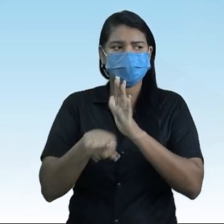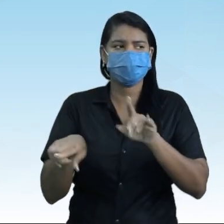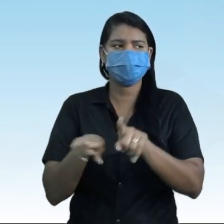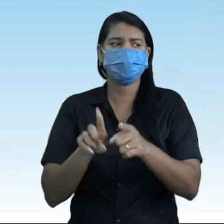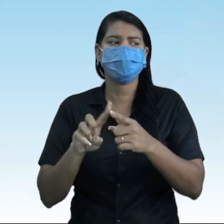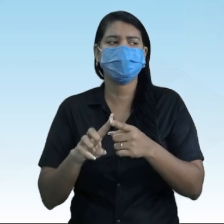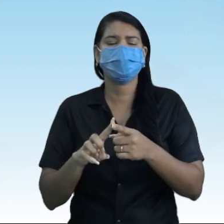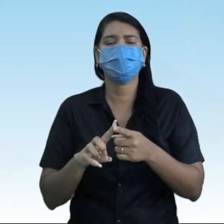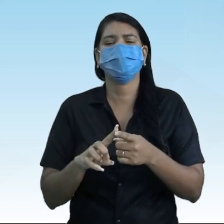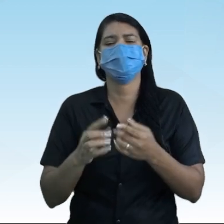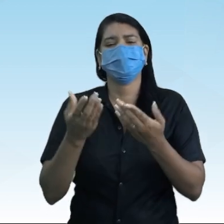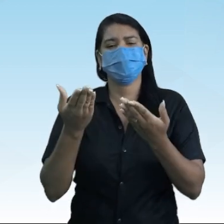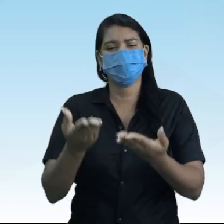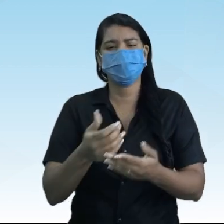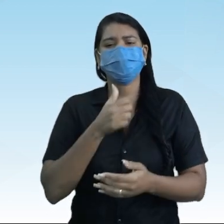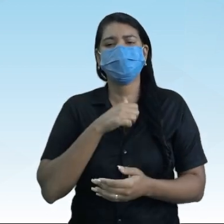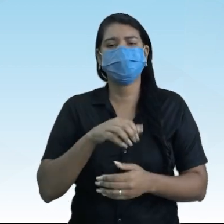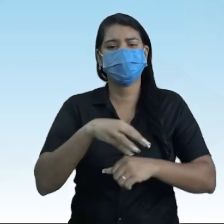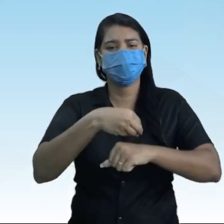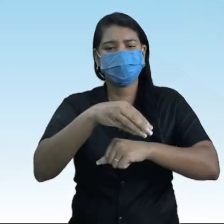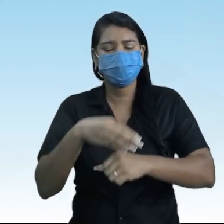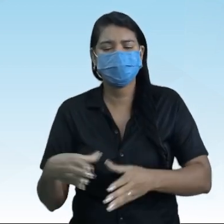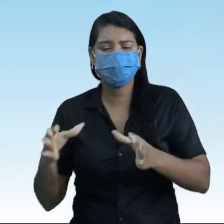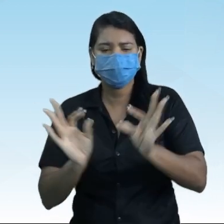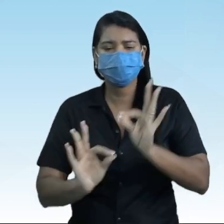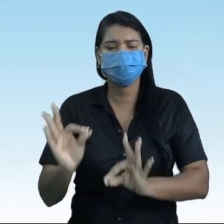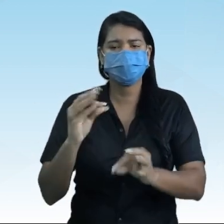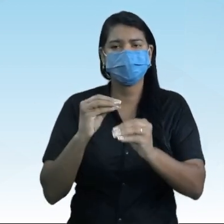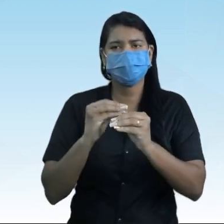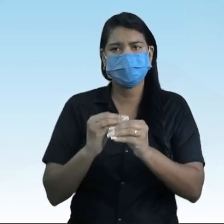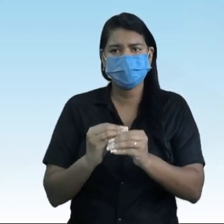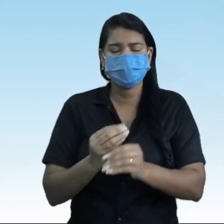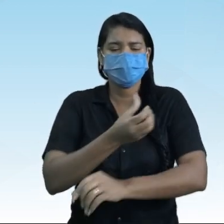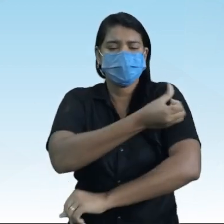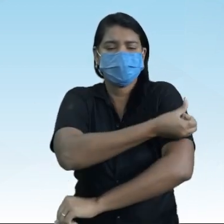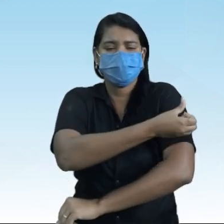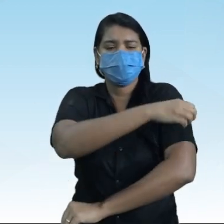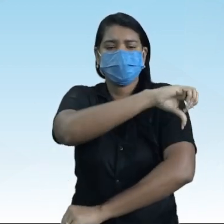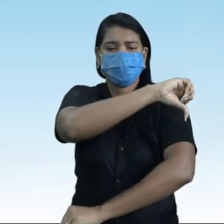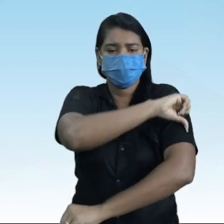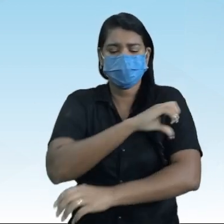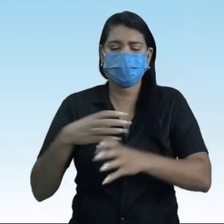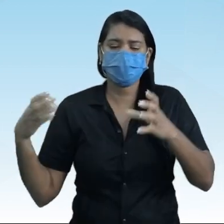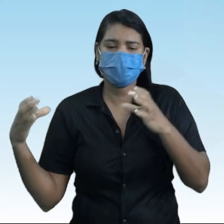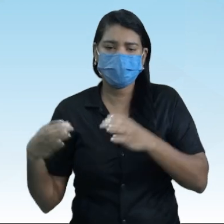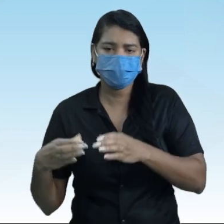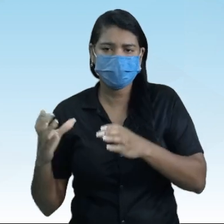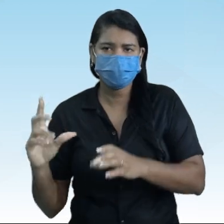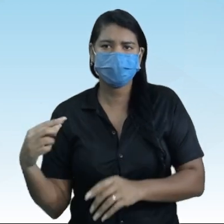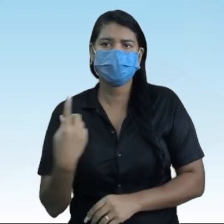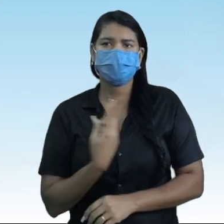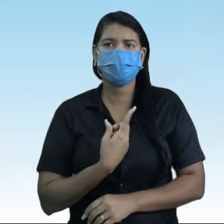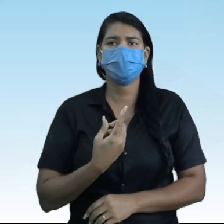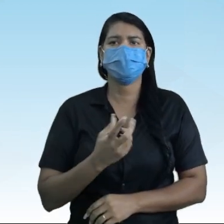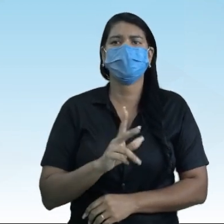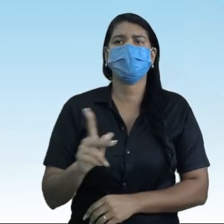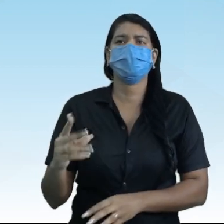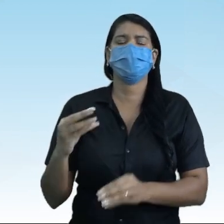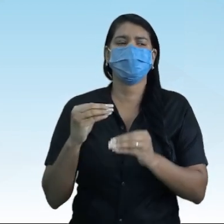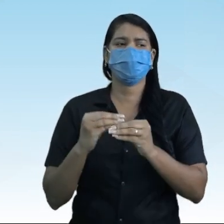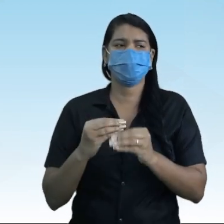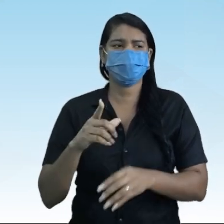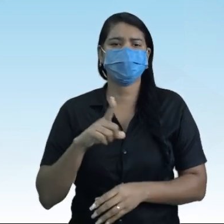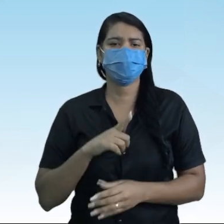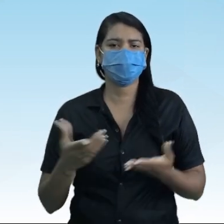Fique à vontade, professor. Mas contribua para trabalhar do sexto ao nono em equipe. E nós temos uma